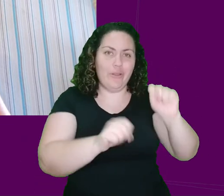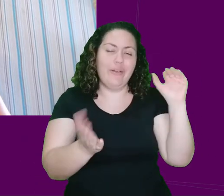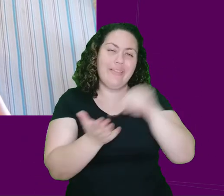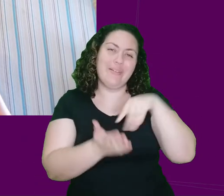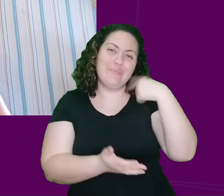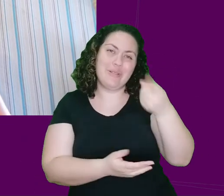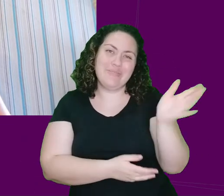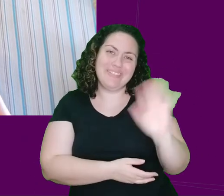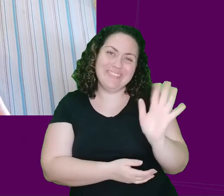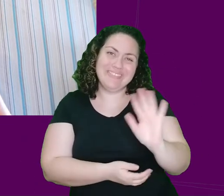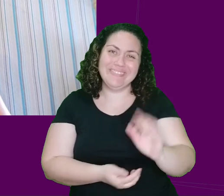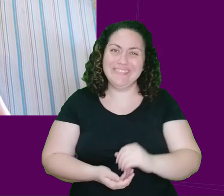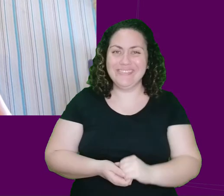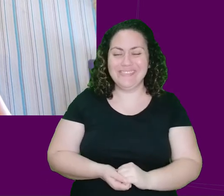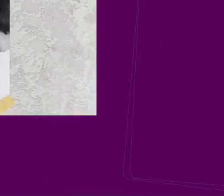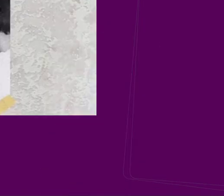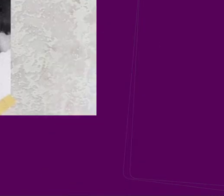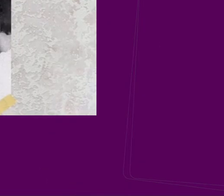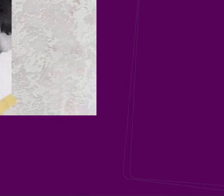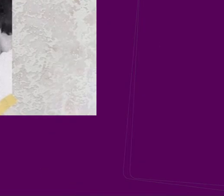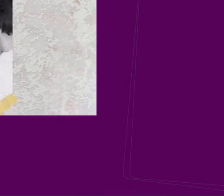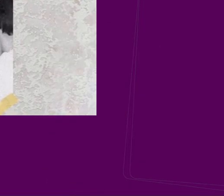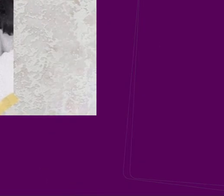E até a próxima! Tchau!